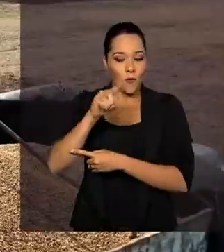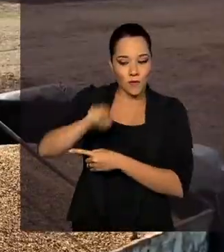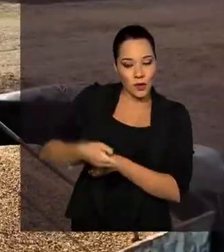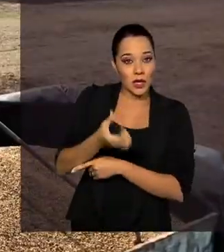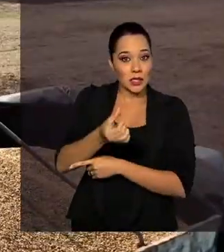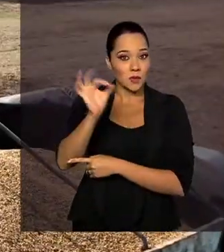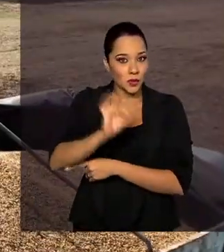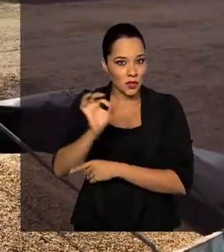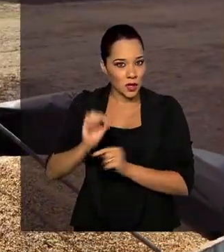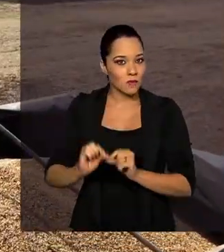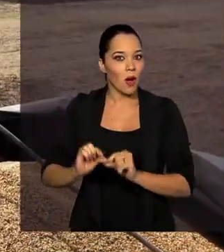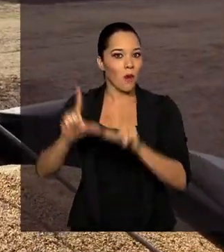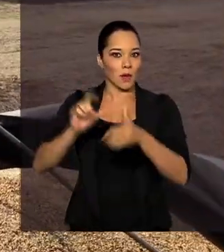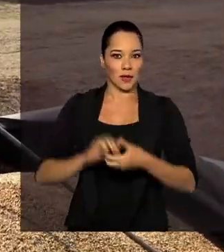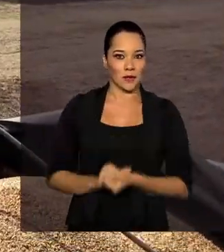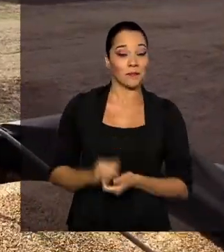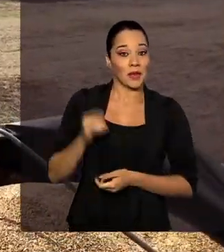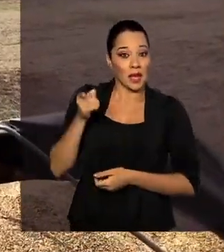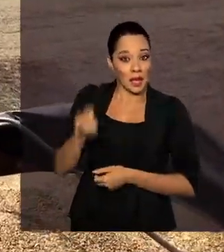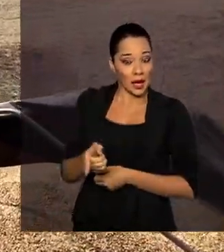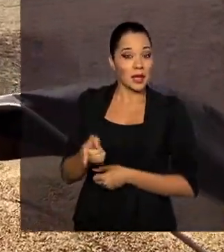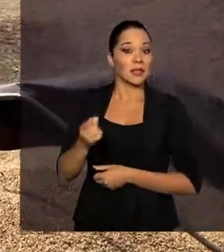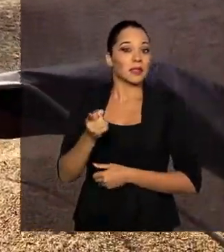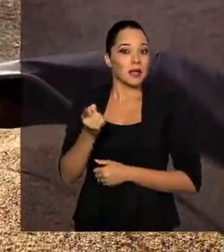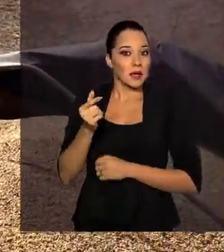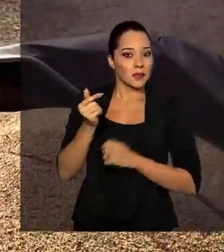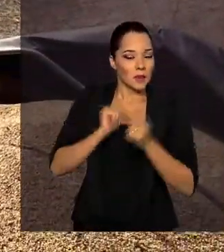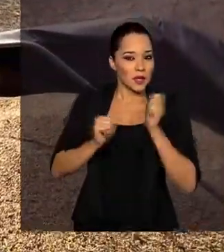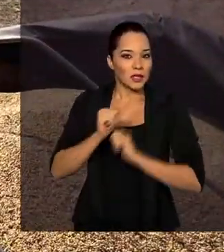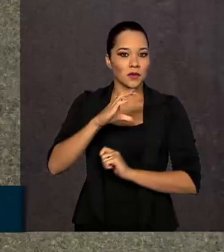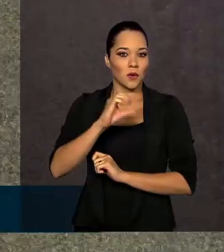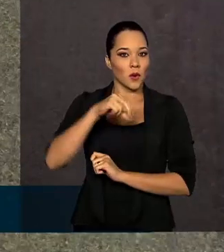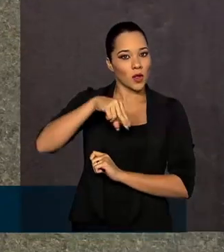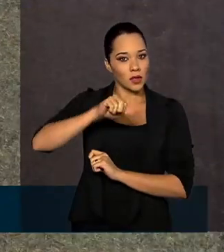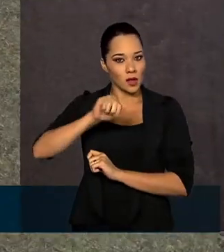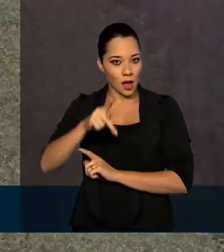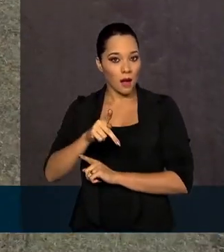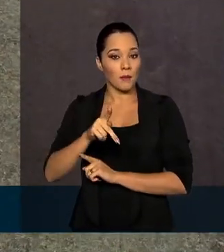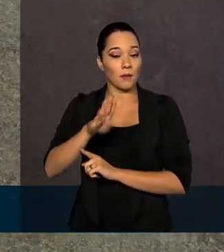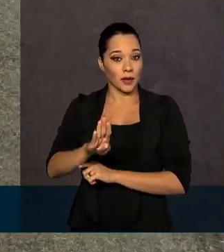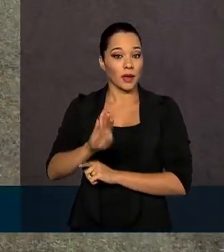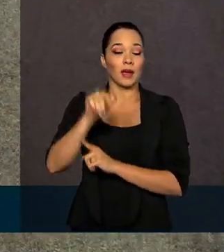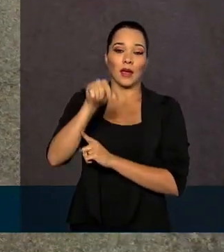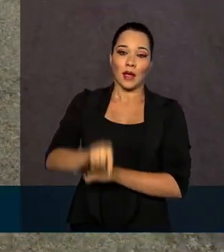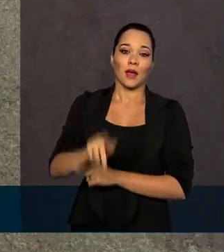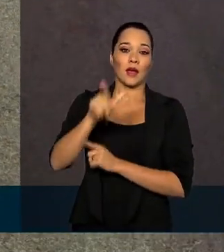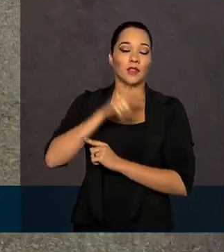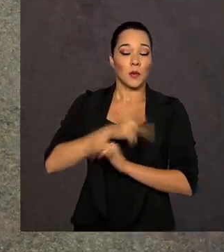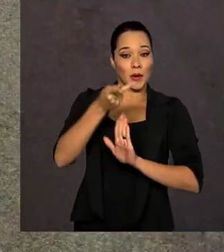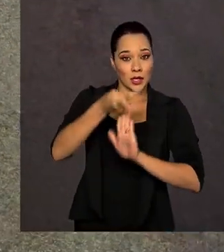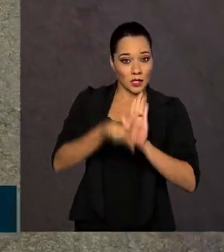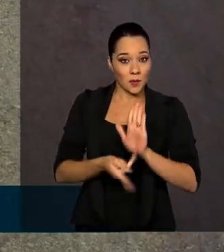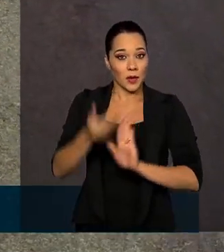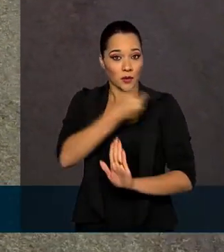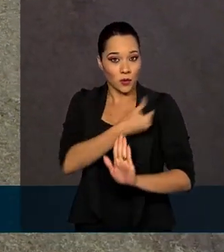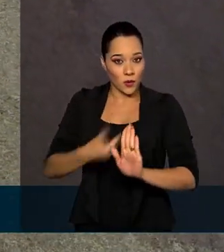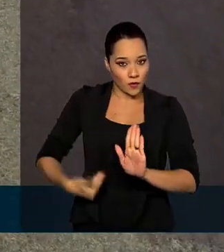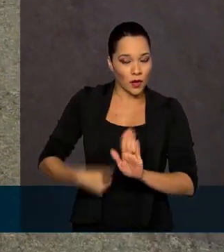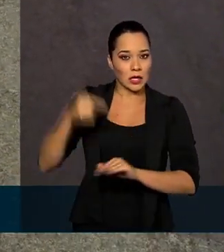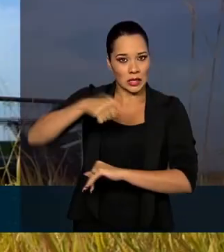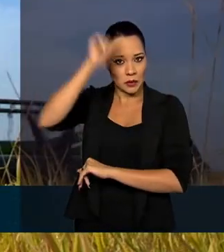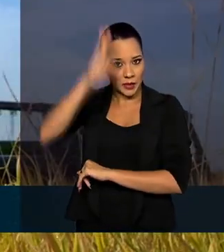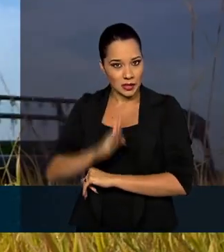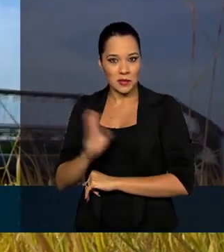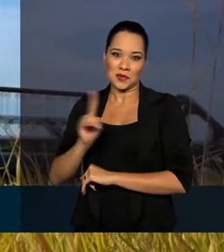Esta previsão da Conab é base para o planejamento de agentes de mercado e de governo, não só no